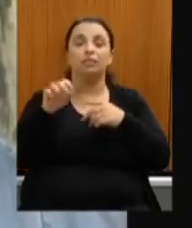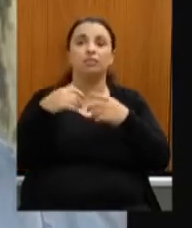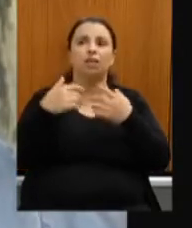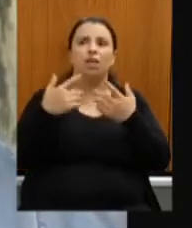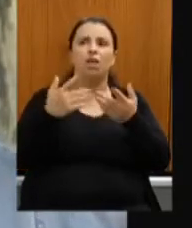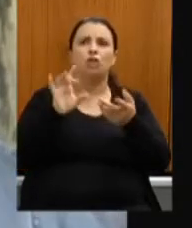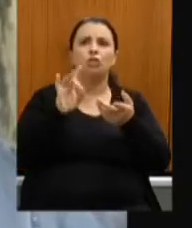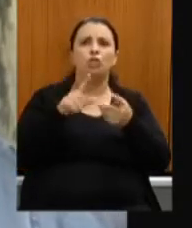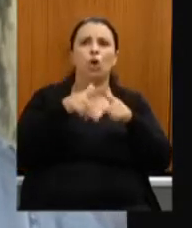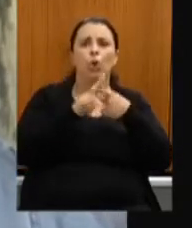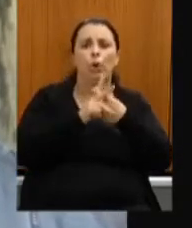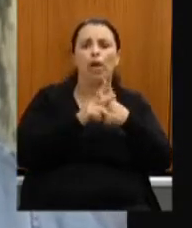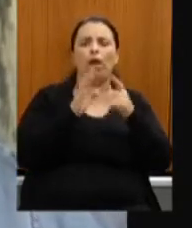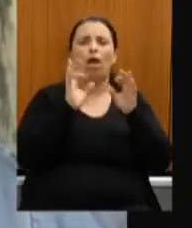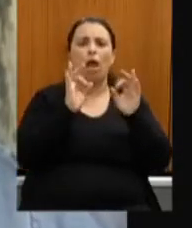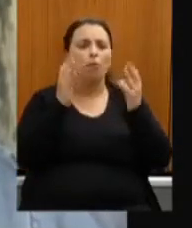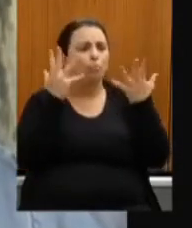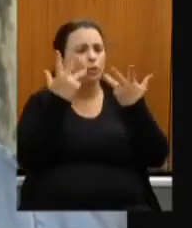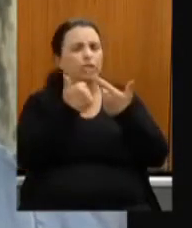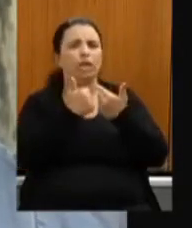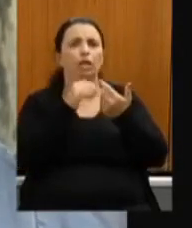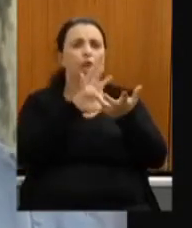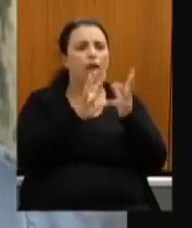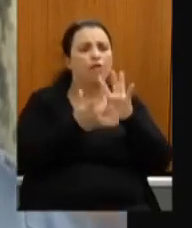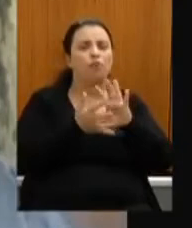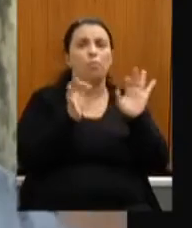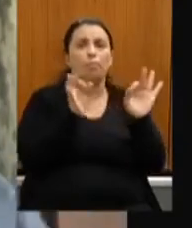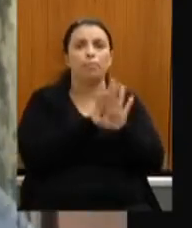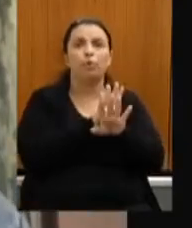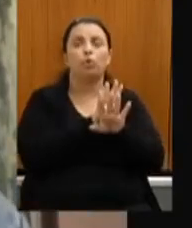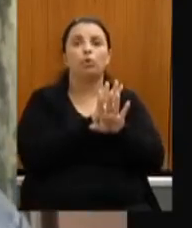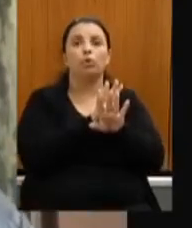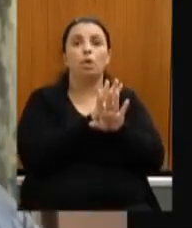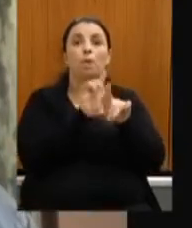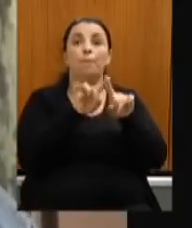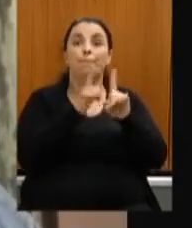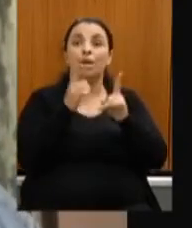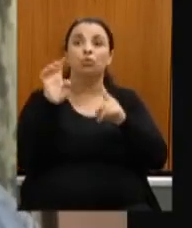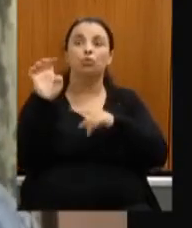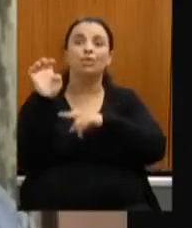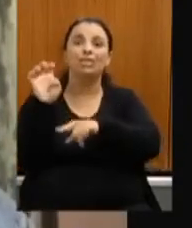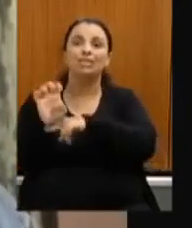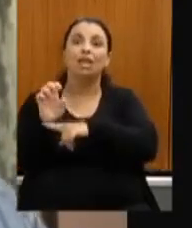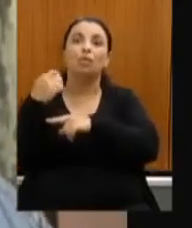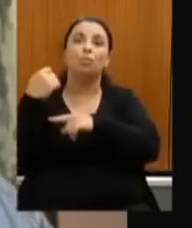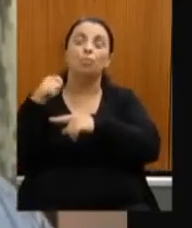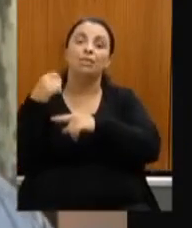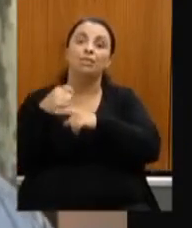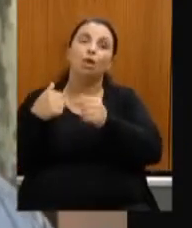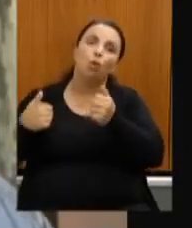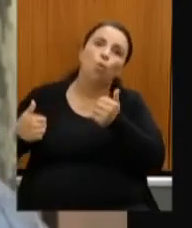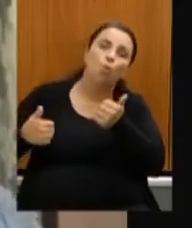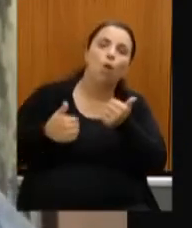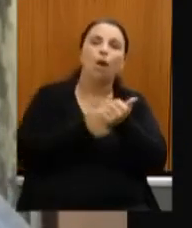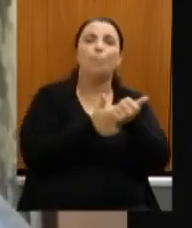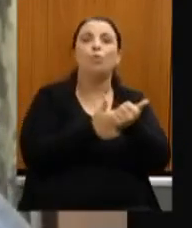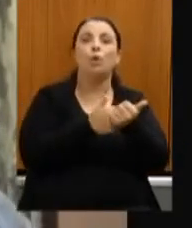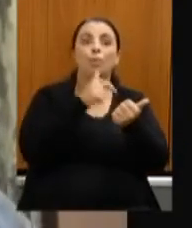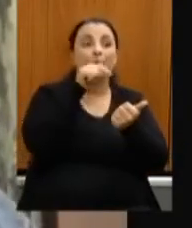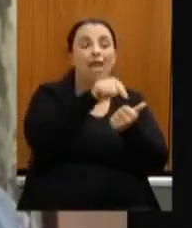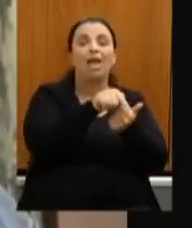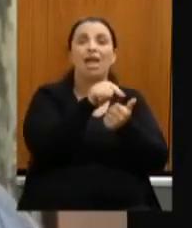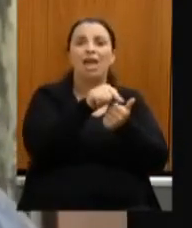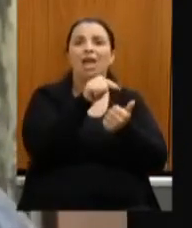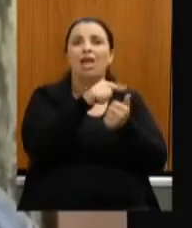o barco para a prefeitura de Pirapora sem que o estado possa estabelecer um apoio e esse barco esteja